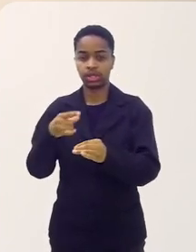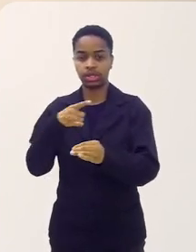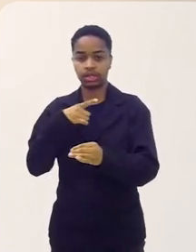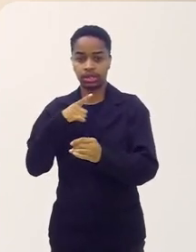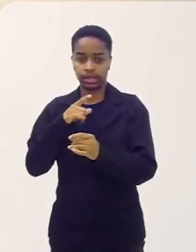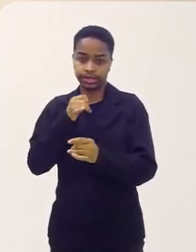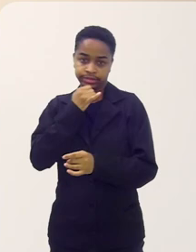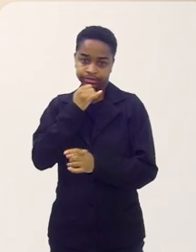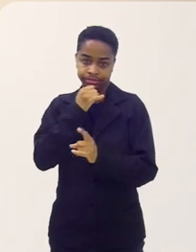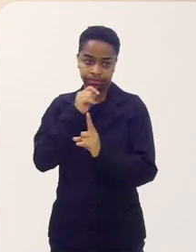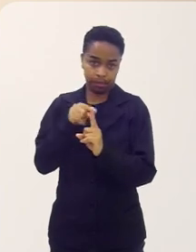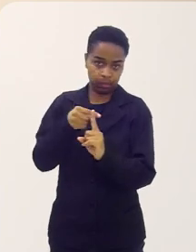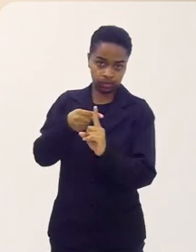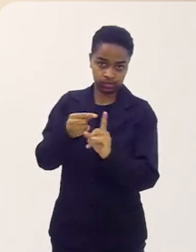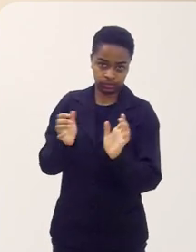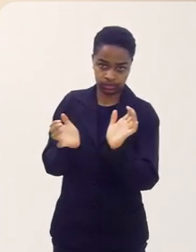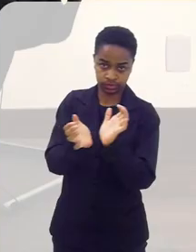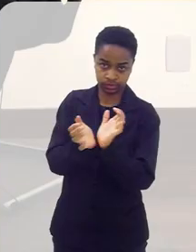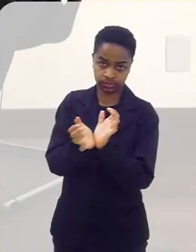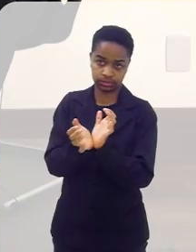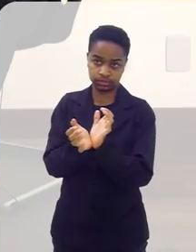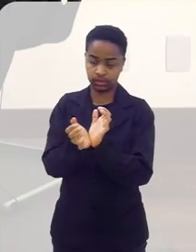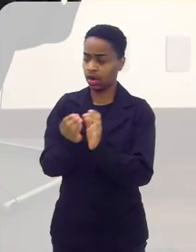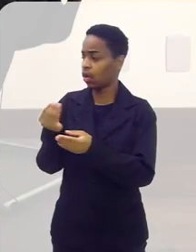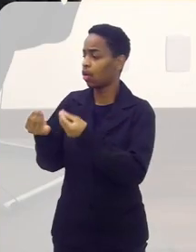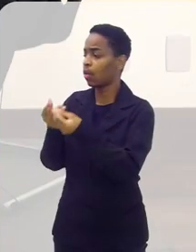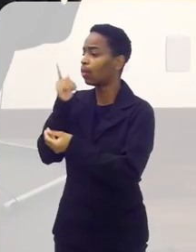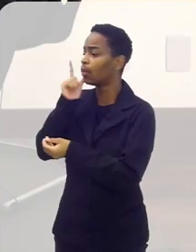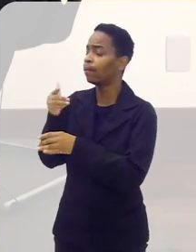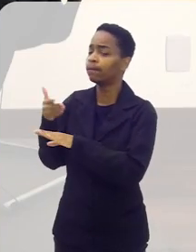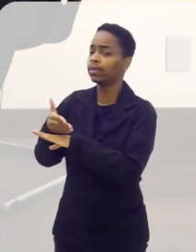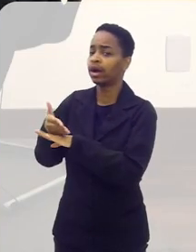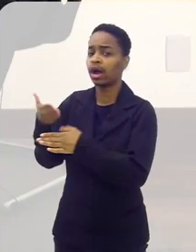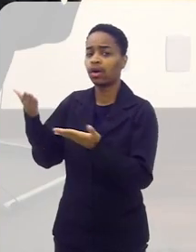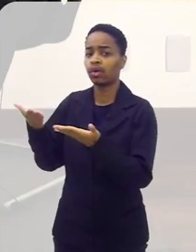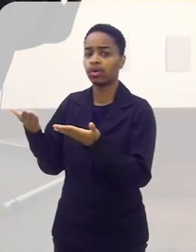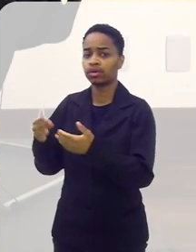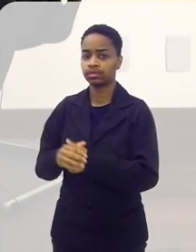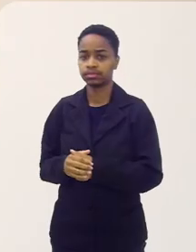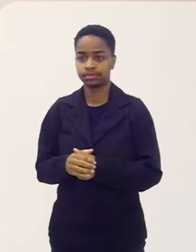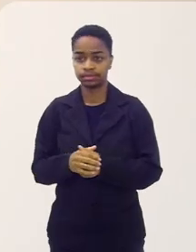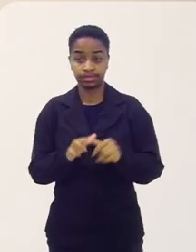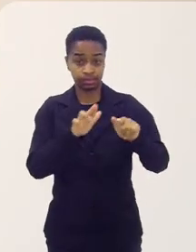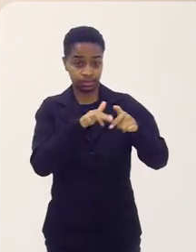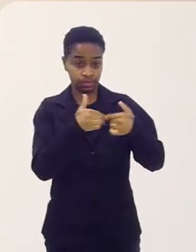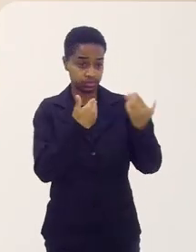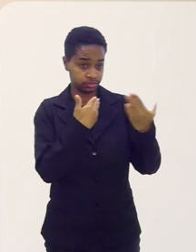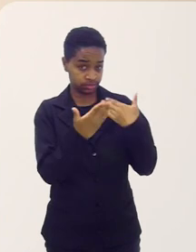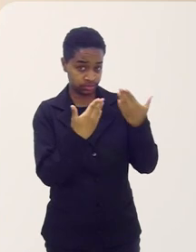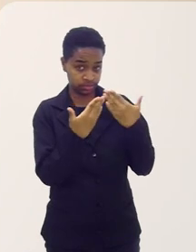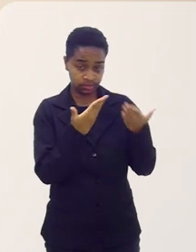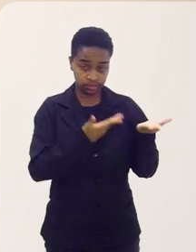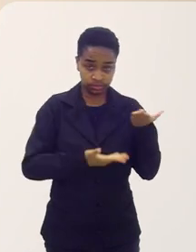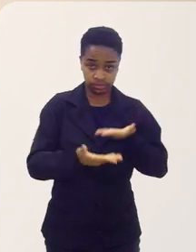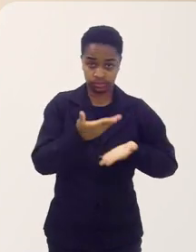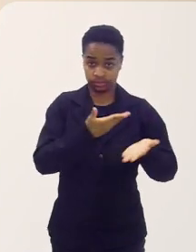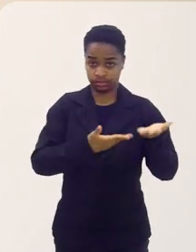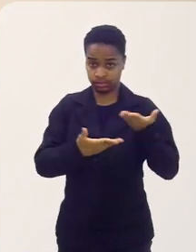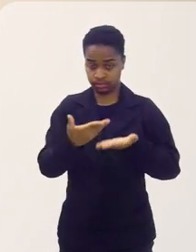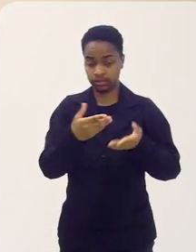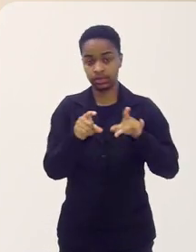têm benefício coletivamente... E como é que vocês conseguiram participar agora do Rio Inovar? Através de muito diálogo,